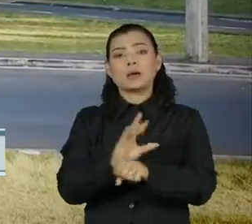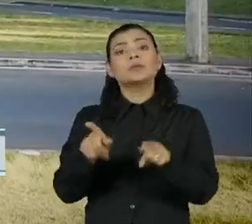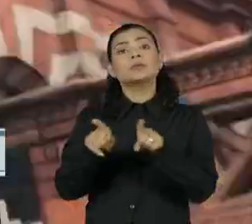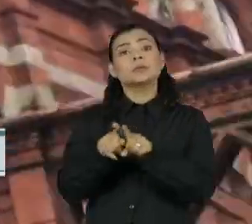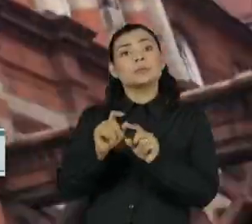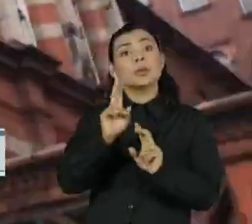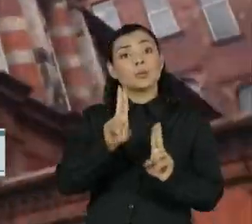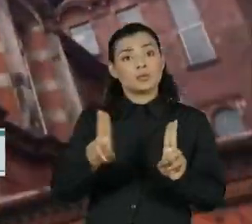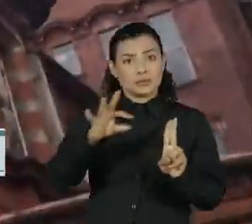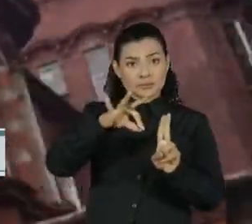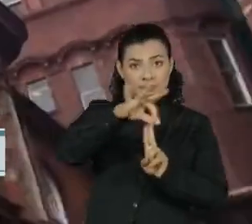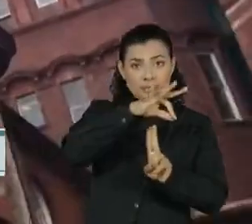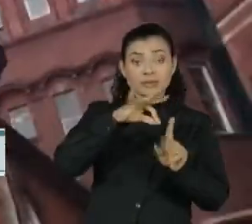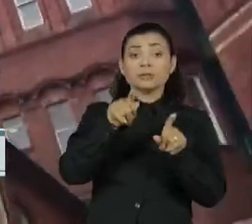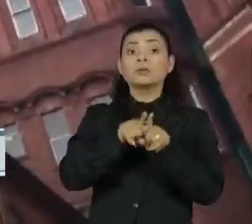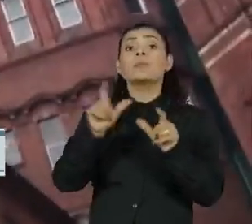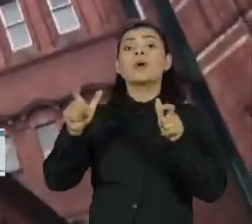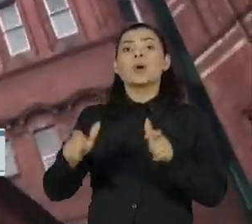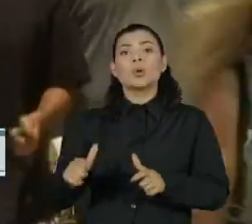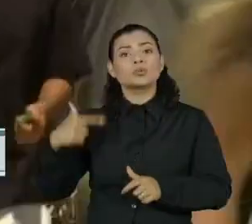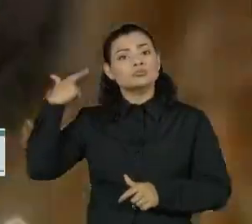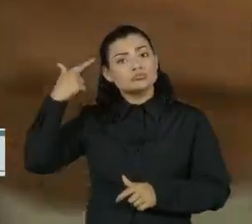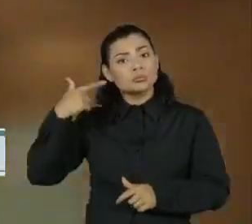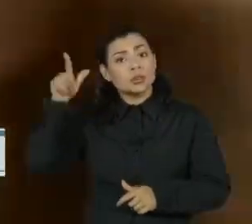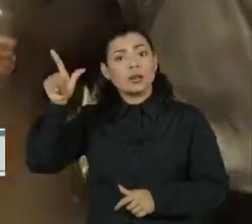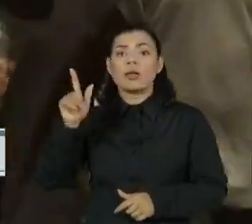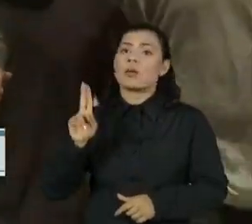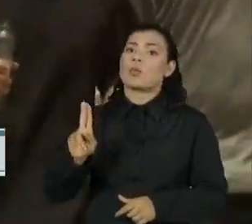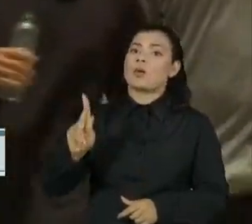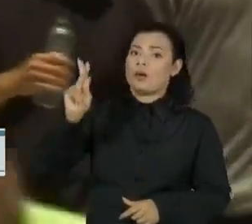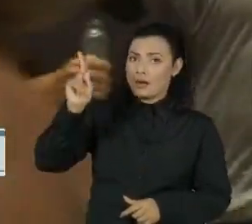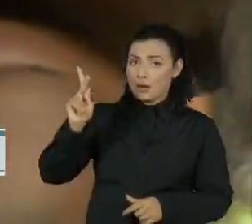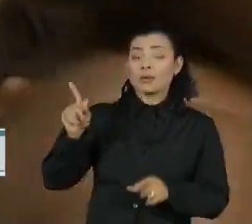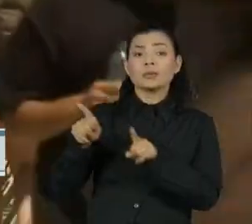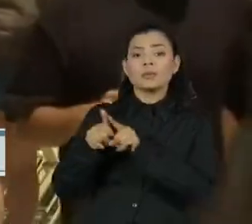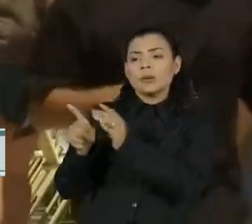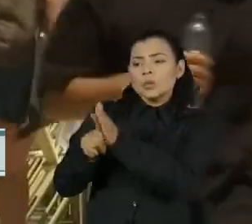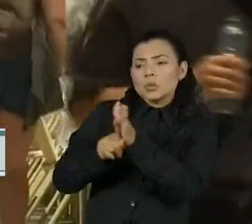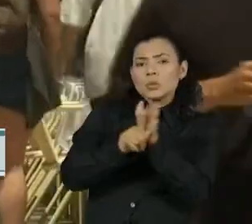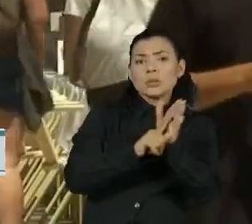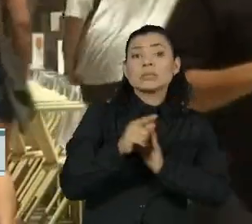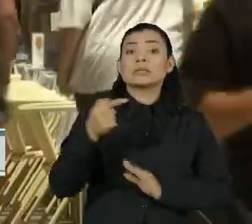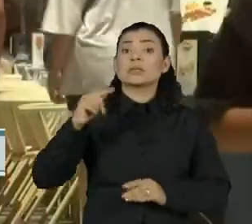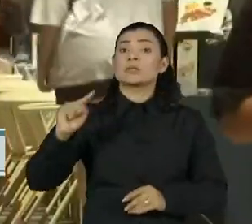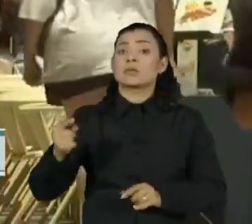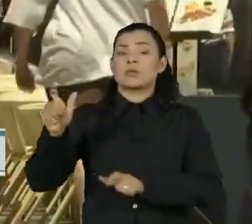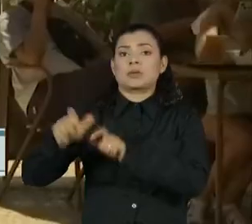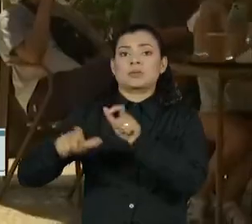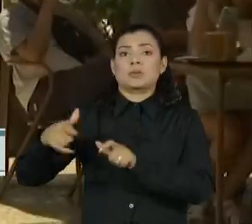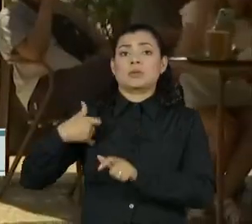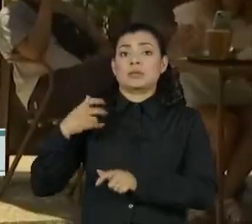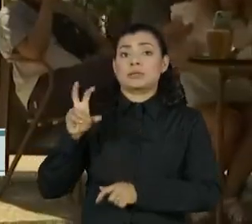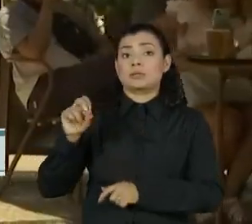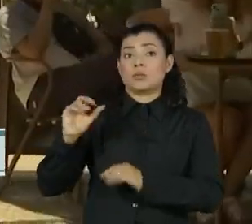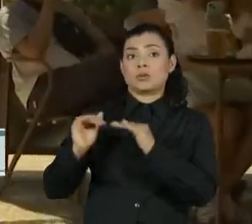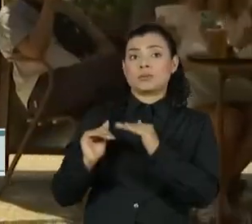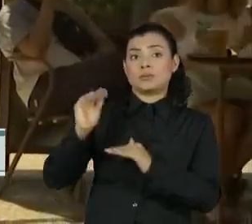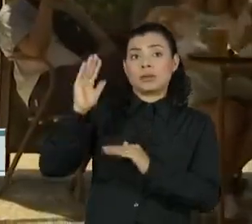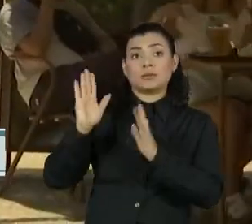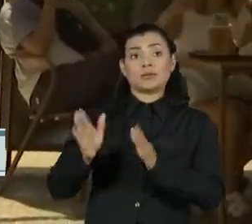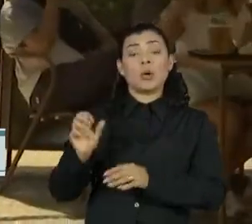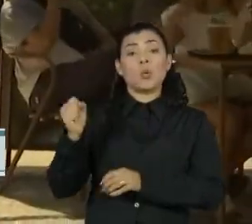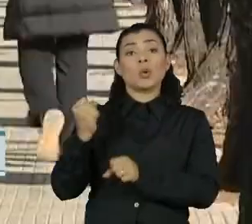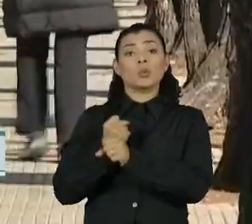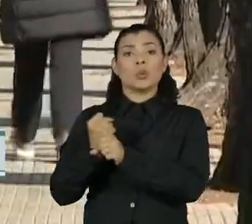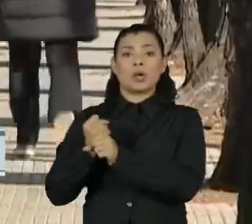de São Carlos e da College London, no Reino Unido, acompanharam 7 mil pessoas de 50 anos de idade ou mais ao longo de